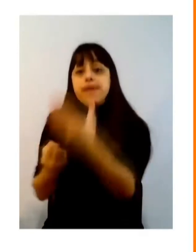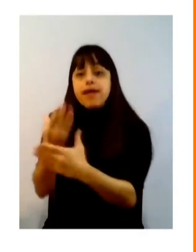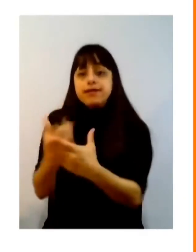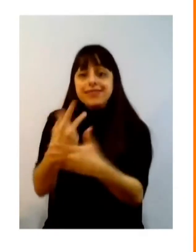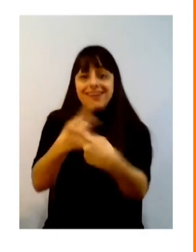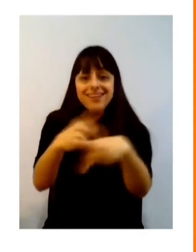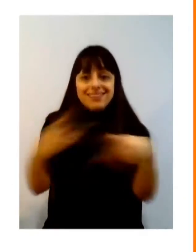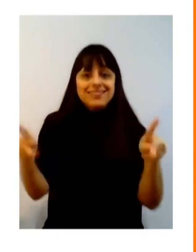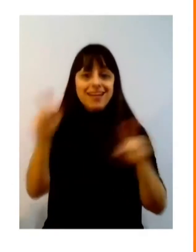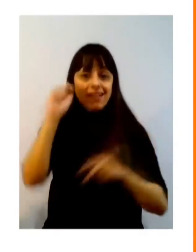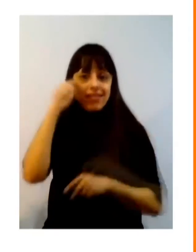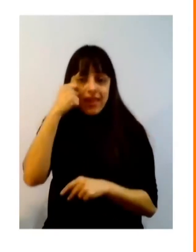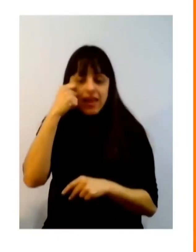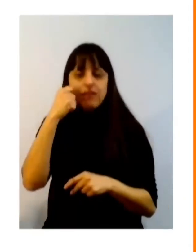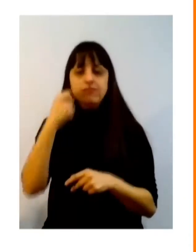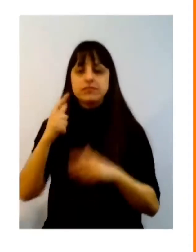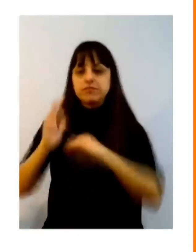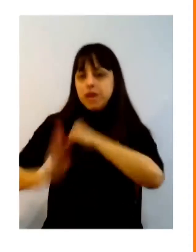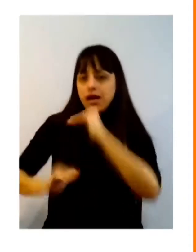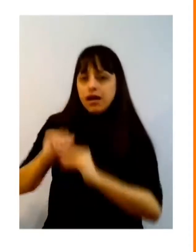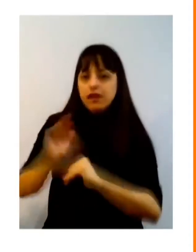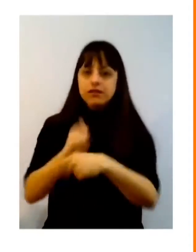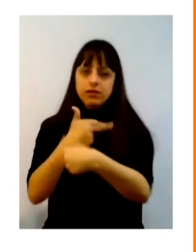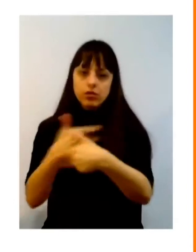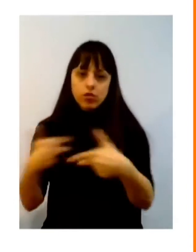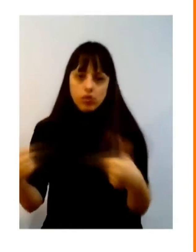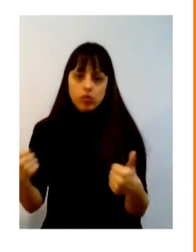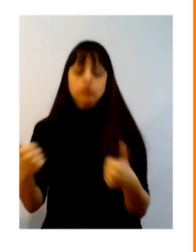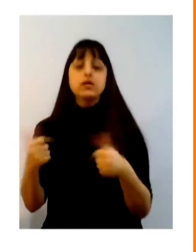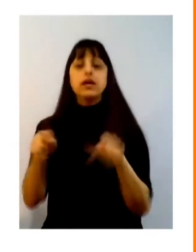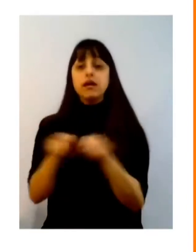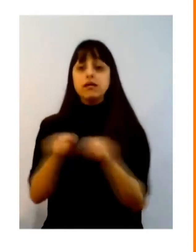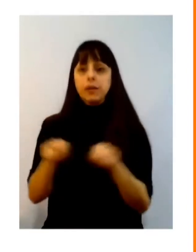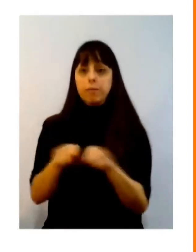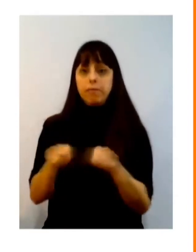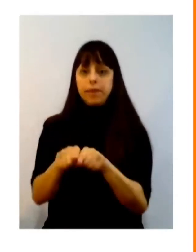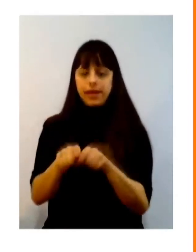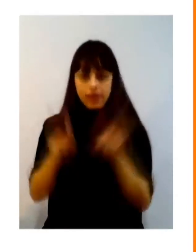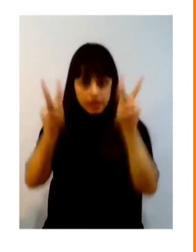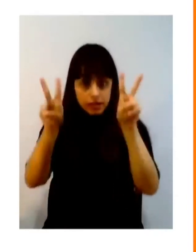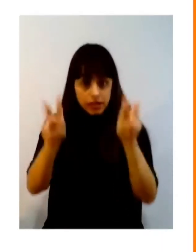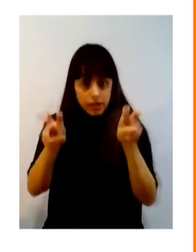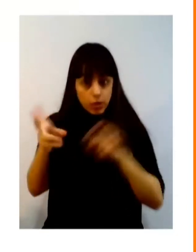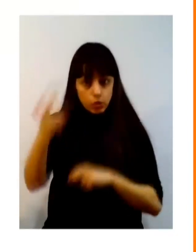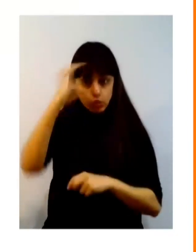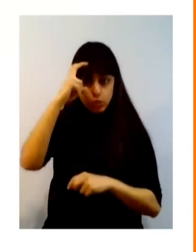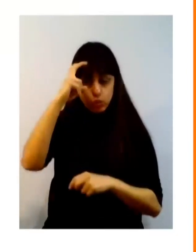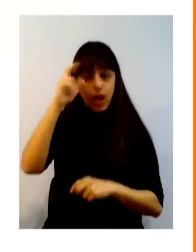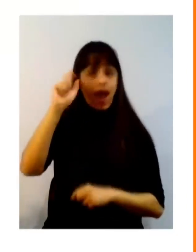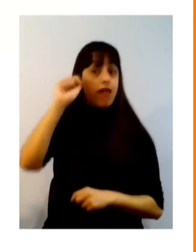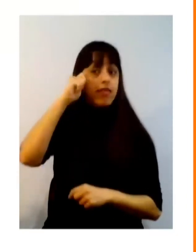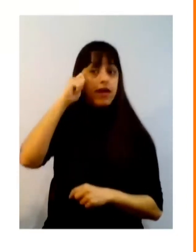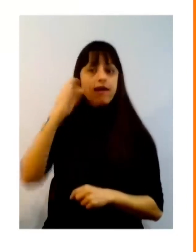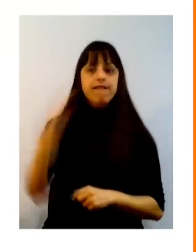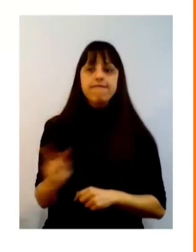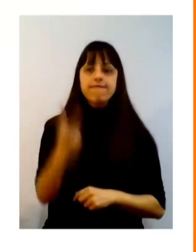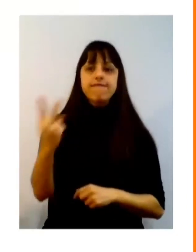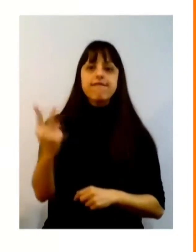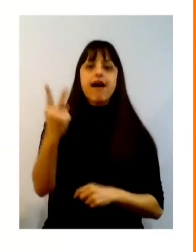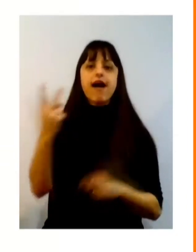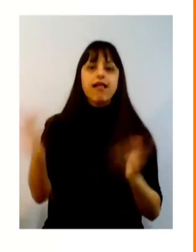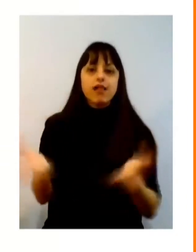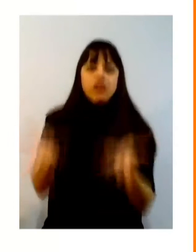empreendam é tratar da questão da cultura negra numa perspectiva de valorização e que essa valorização reforce essa